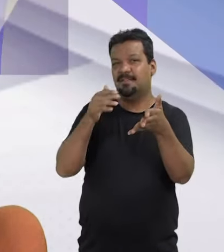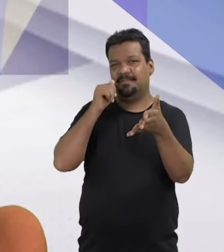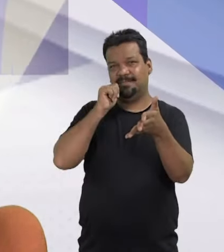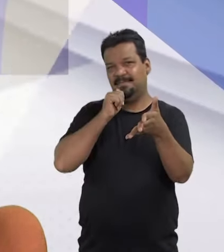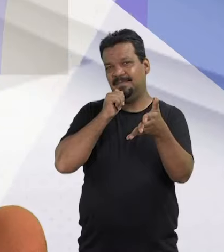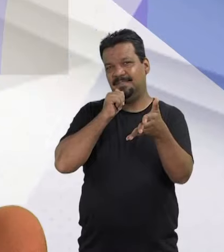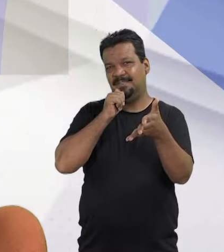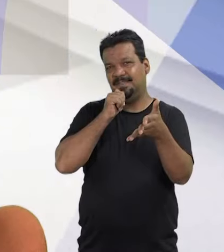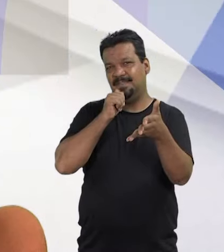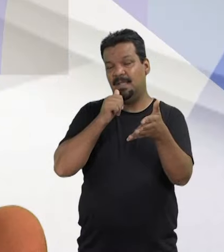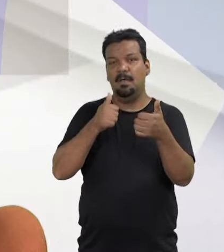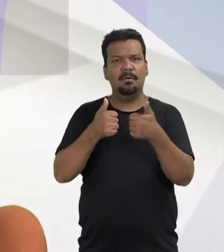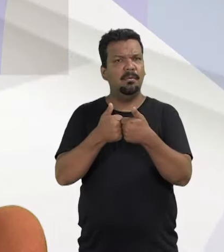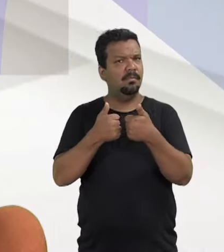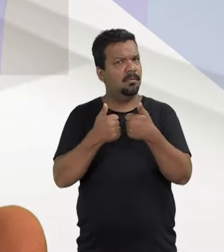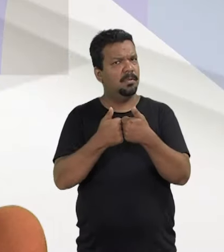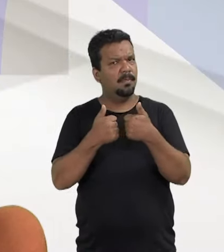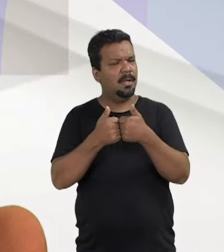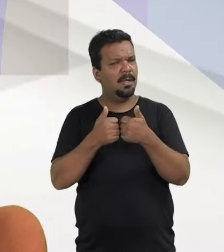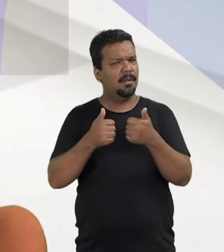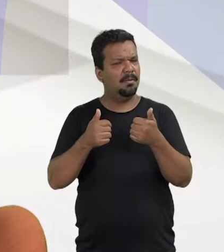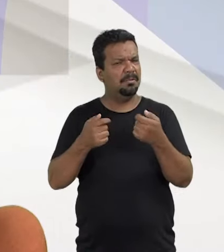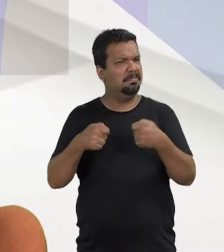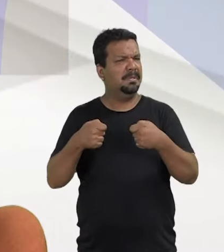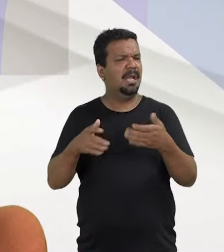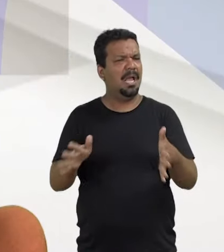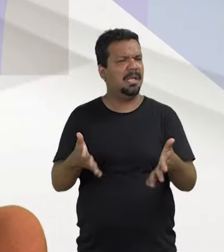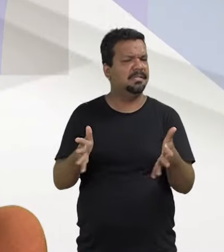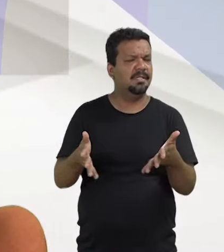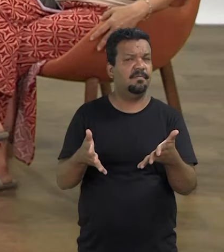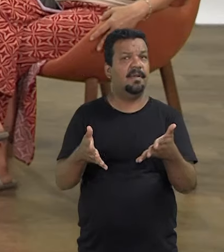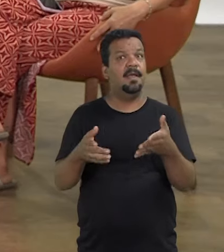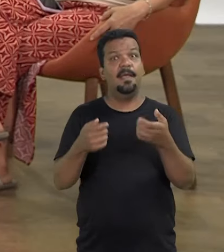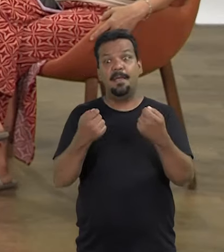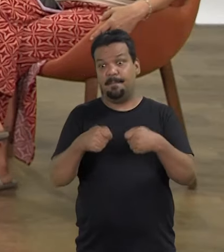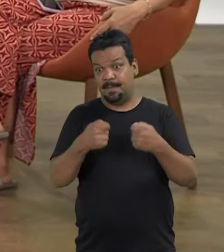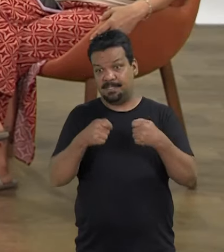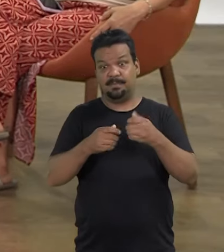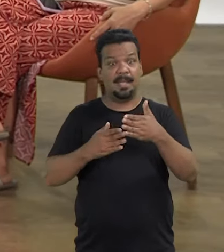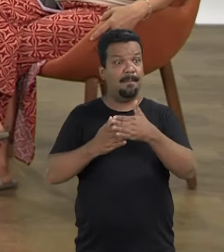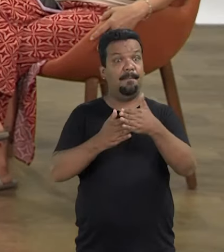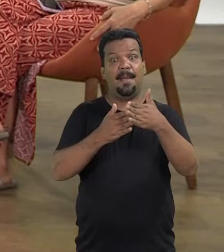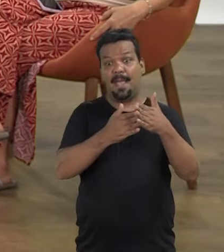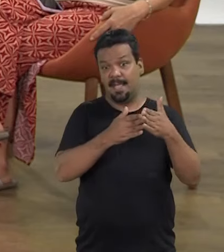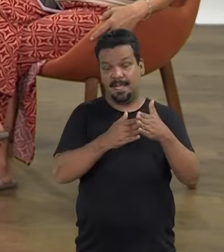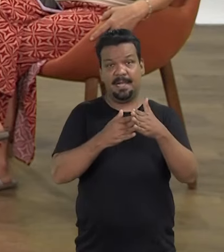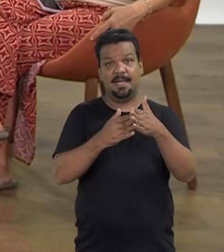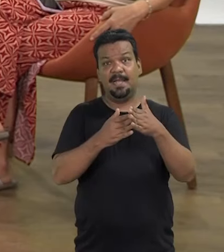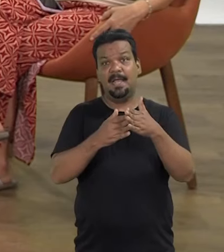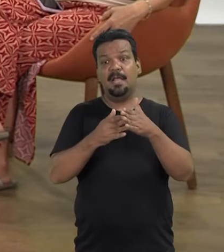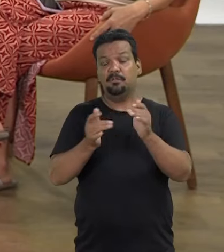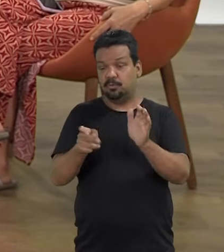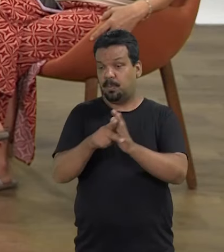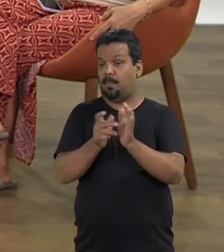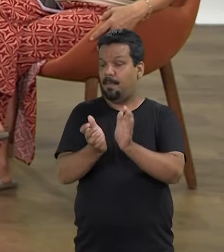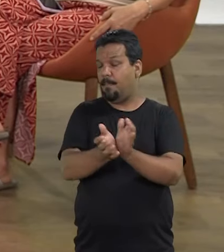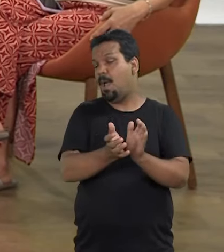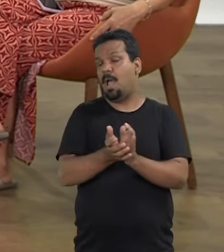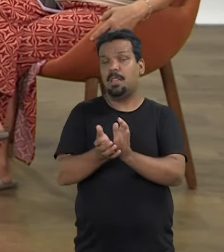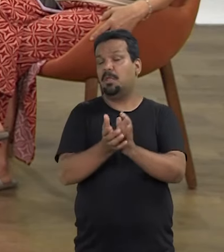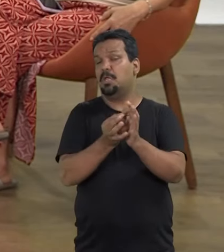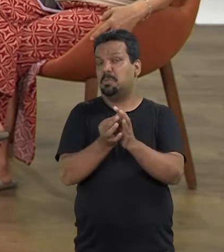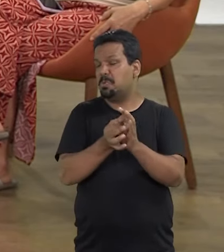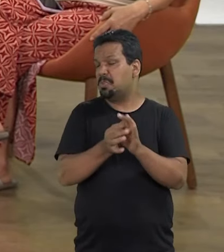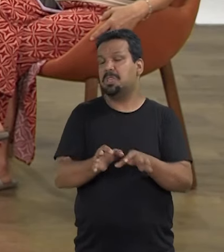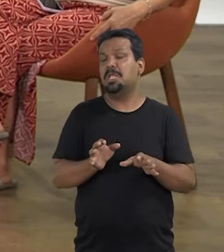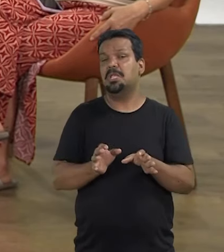as mulheres. Mas o tribunal não precisa nos incentivar, precisa botar a barreira naqueles que são os partidos,